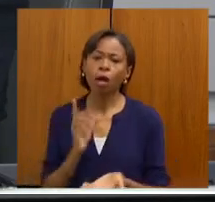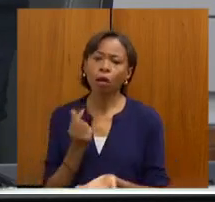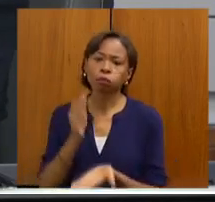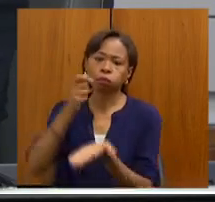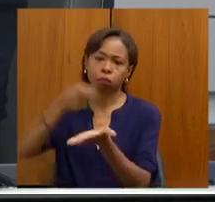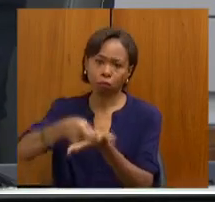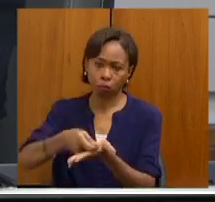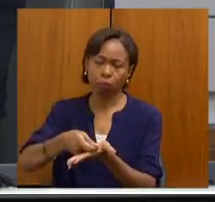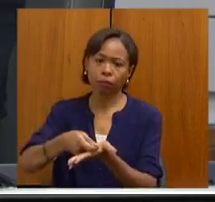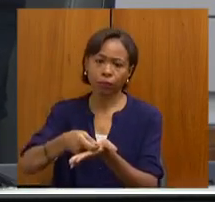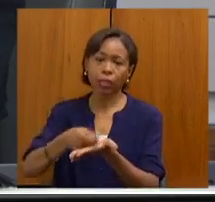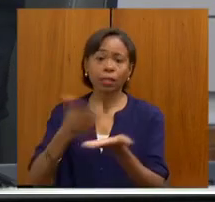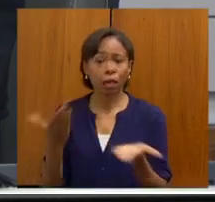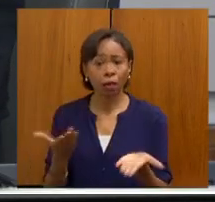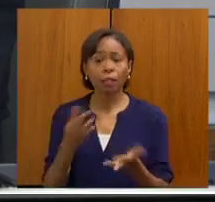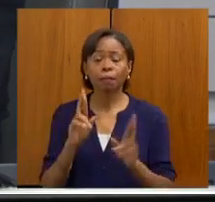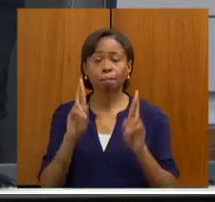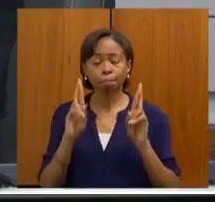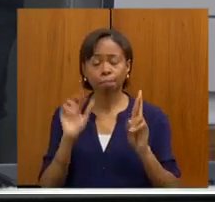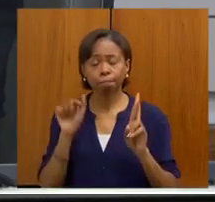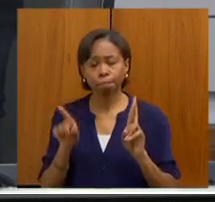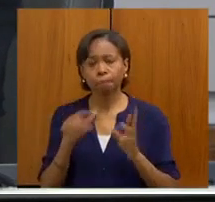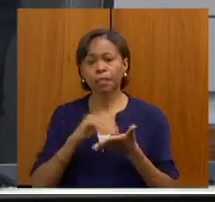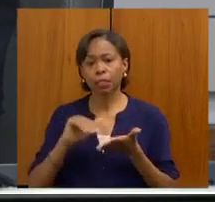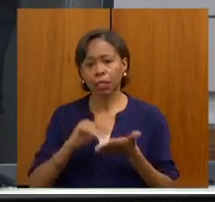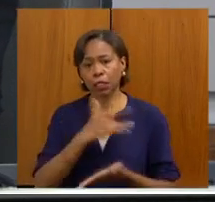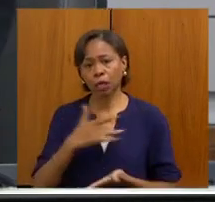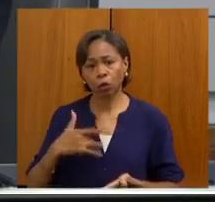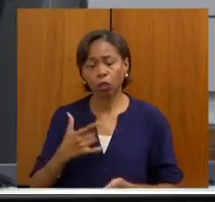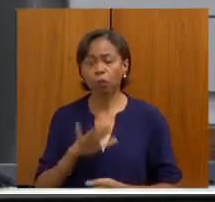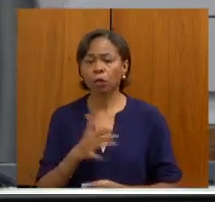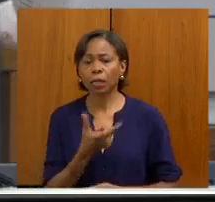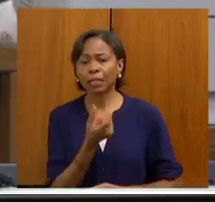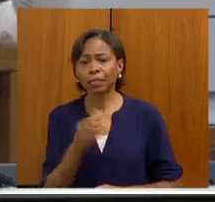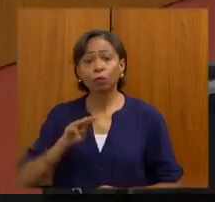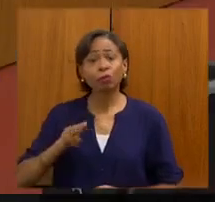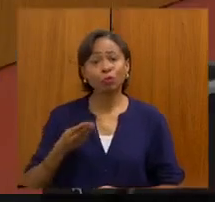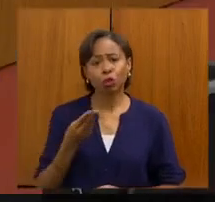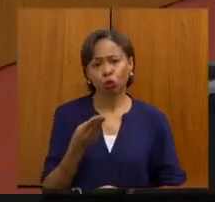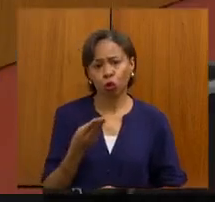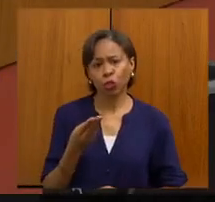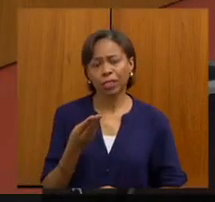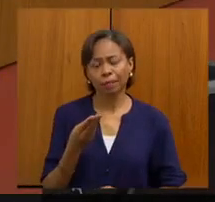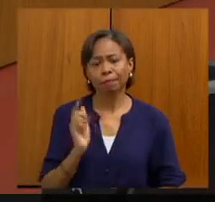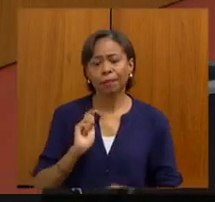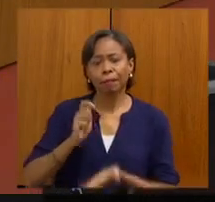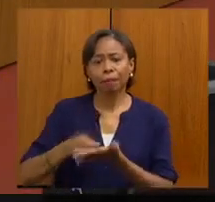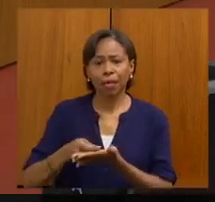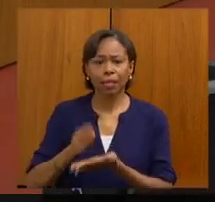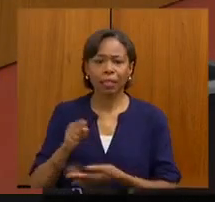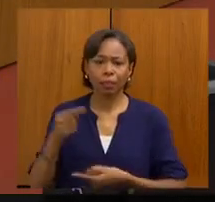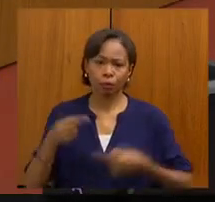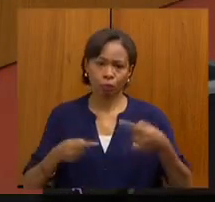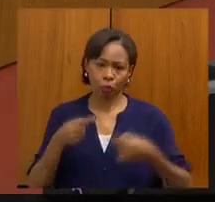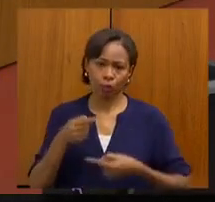construída na Secretaria, e a expectativa nossa é de pelo menos 20 milhões nessa política. Pode passar, favor.